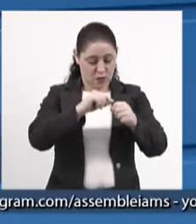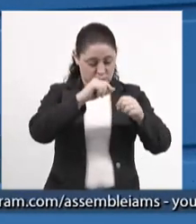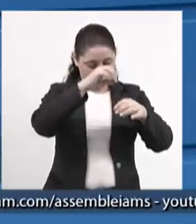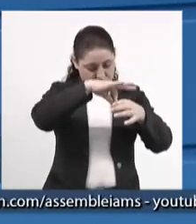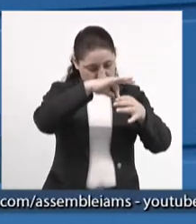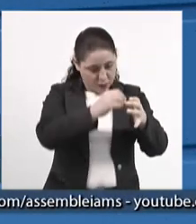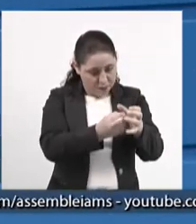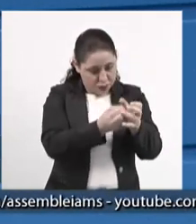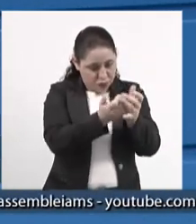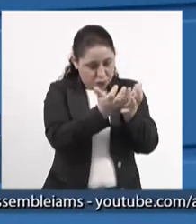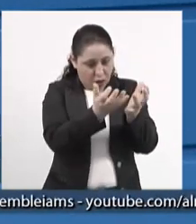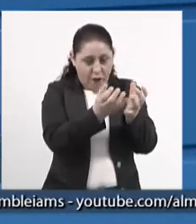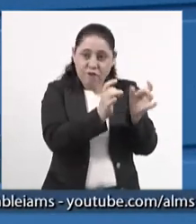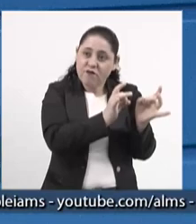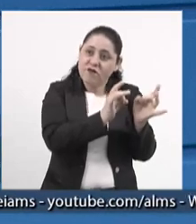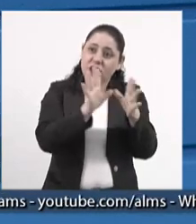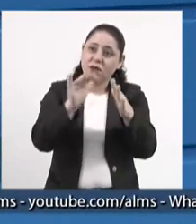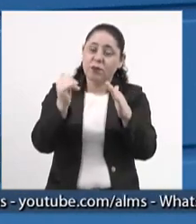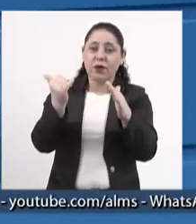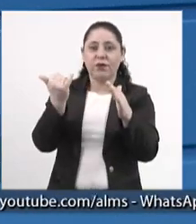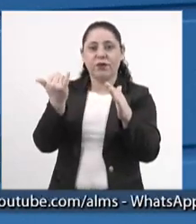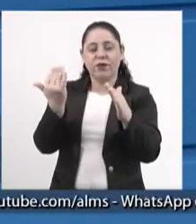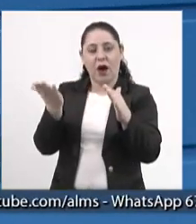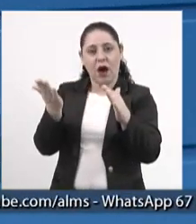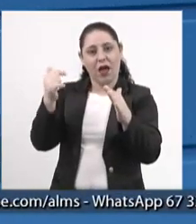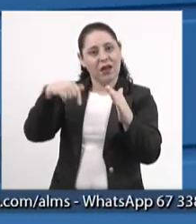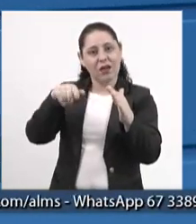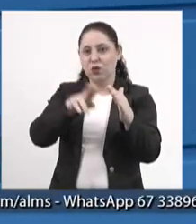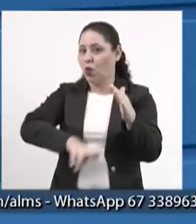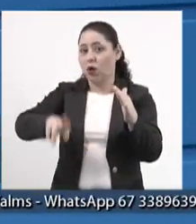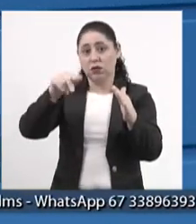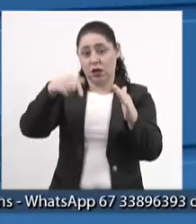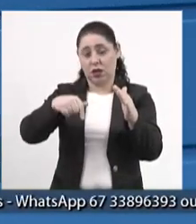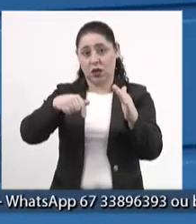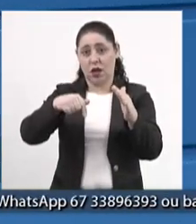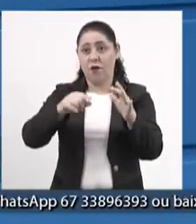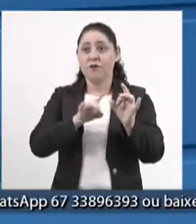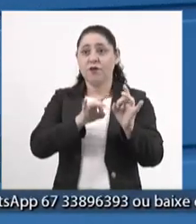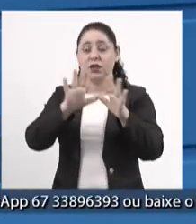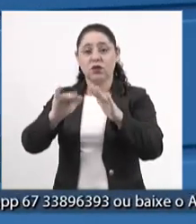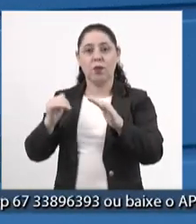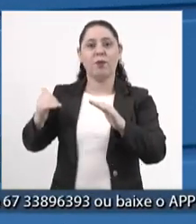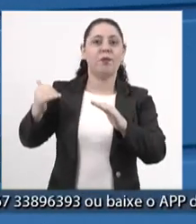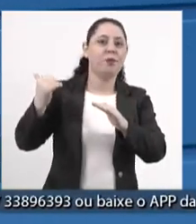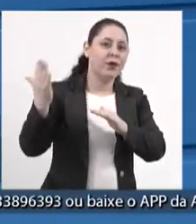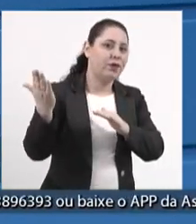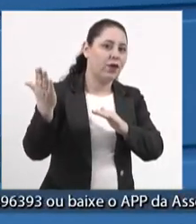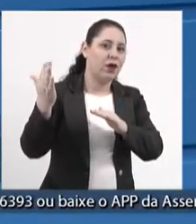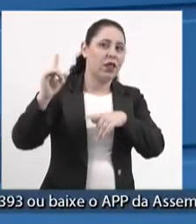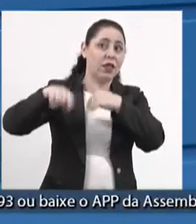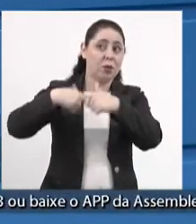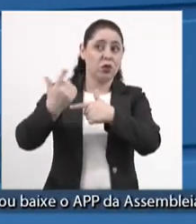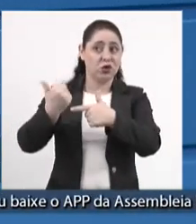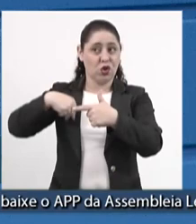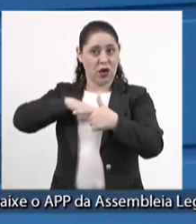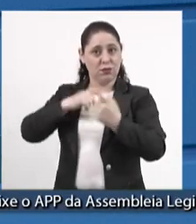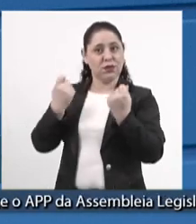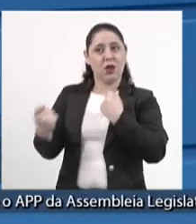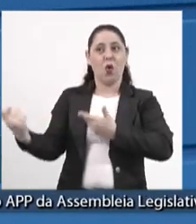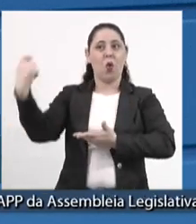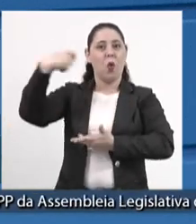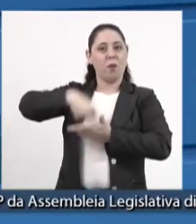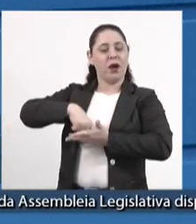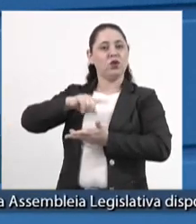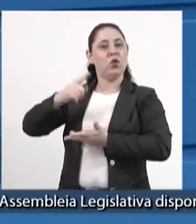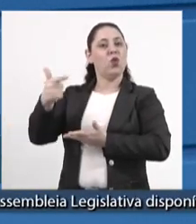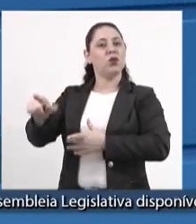ele não é comercializado, na sua grande parte, aqui. Ele é processado e industrializado nos outros